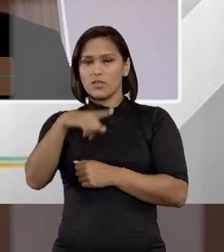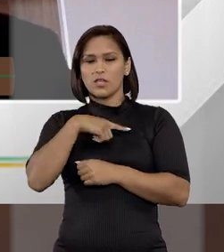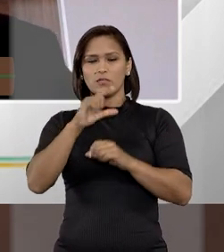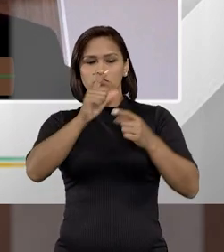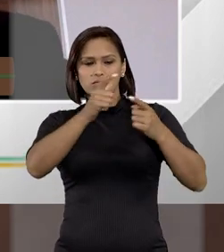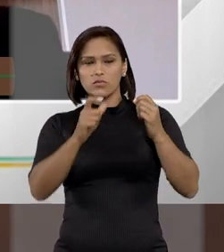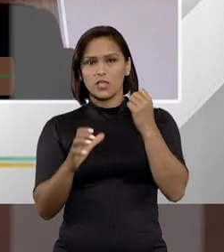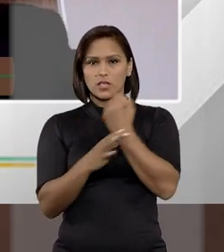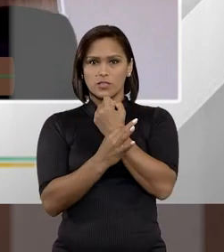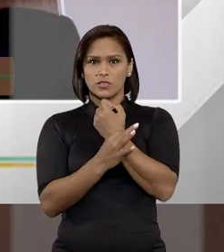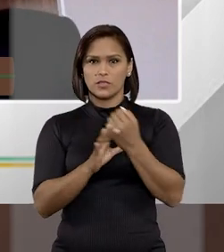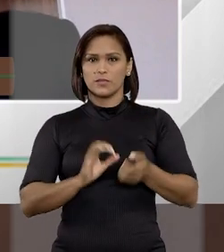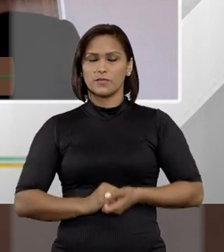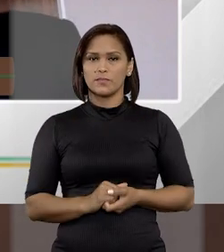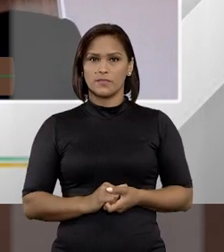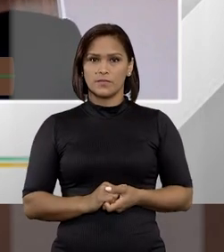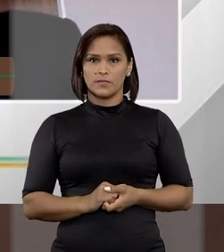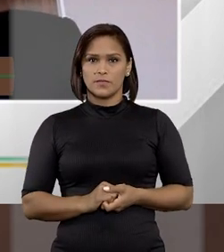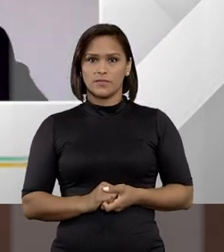trata aí dos juízes das garantias.